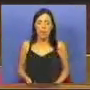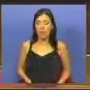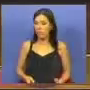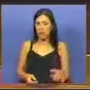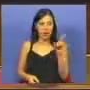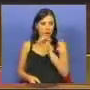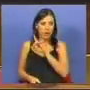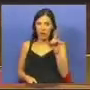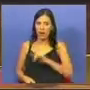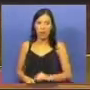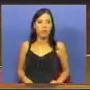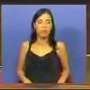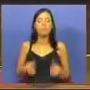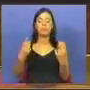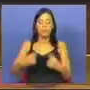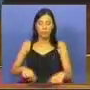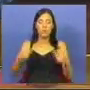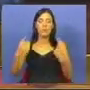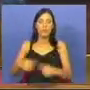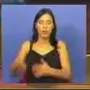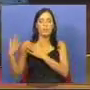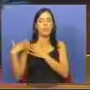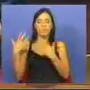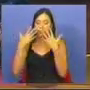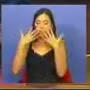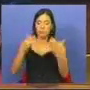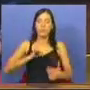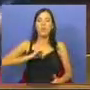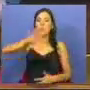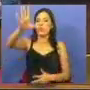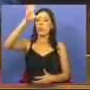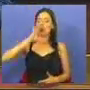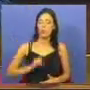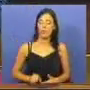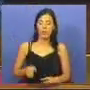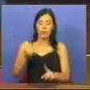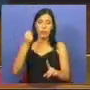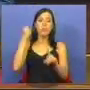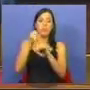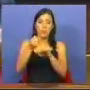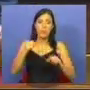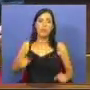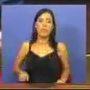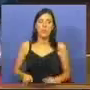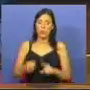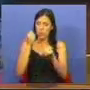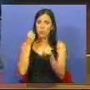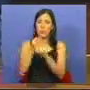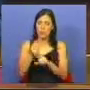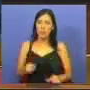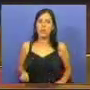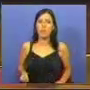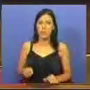Não, há aqui responsabilidades evidentes do nosso Governo. E um desafio, um desafio